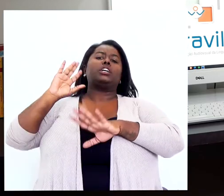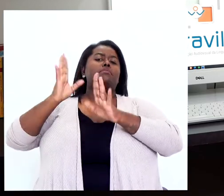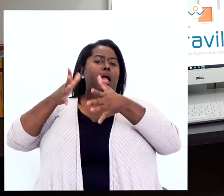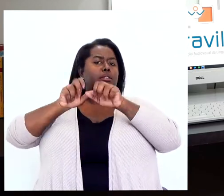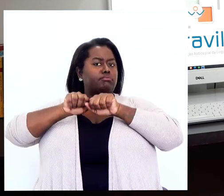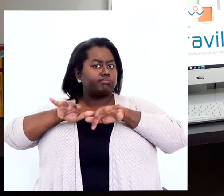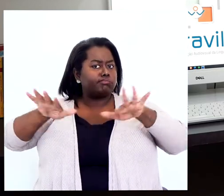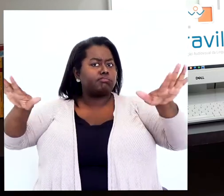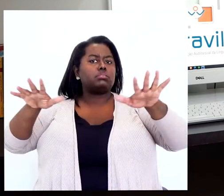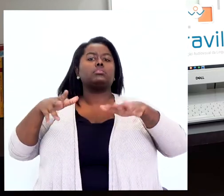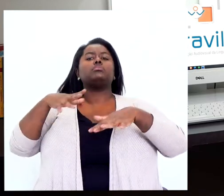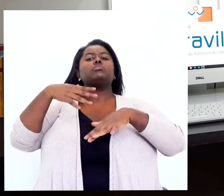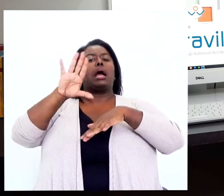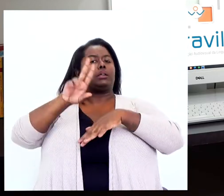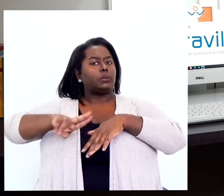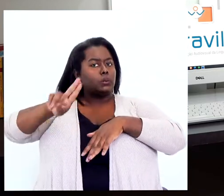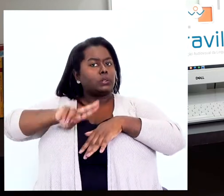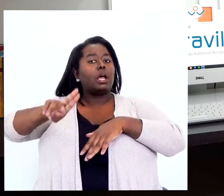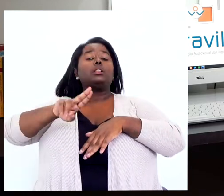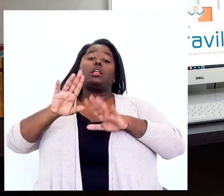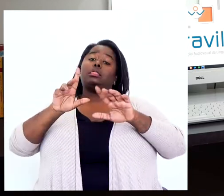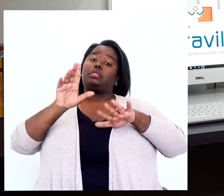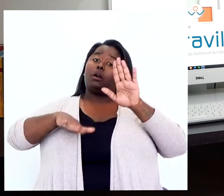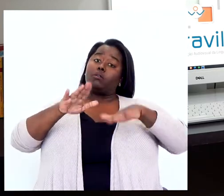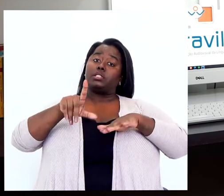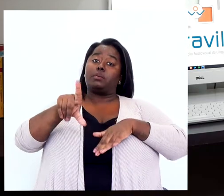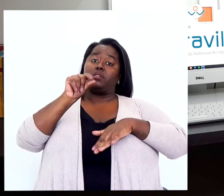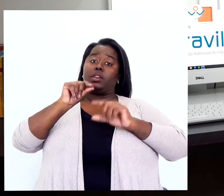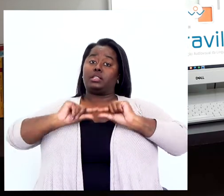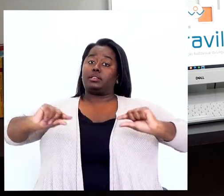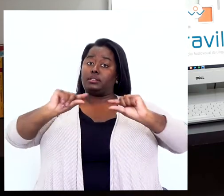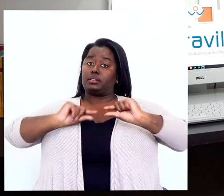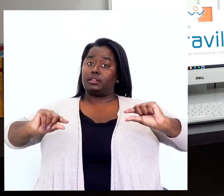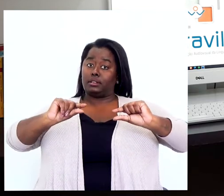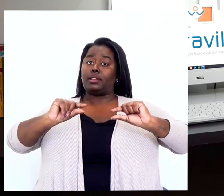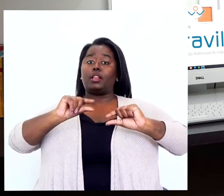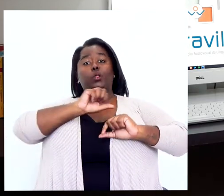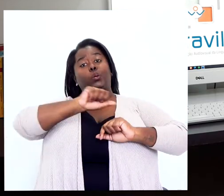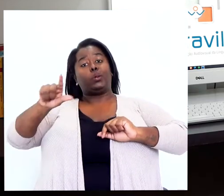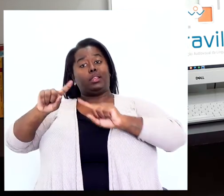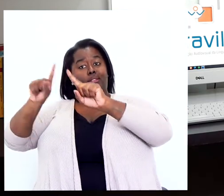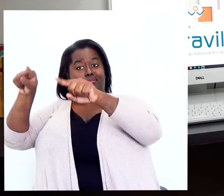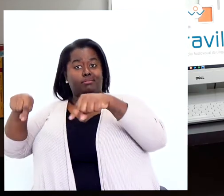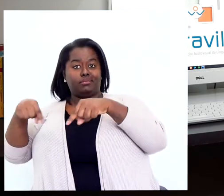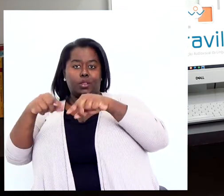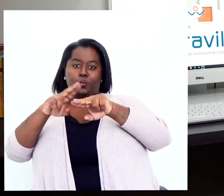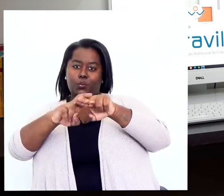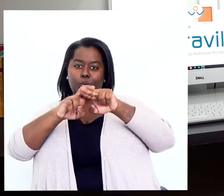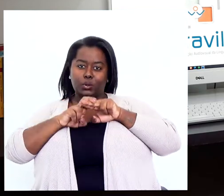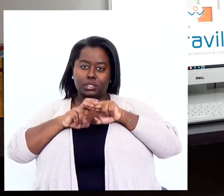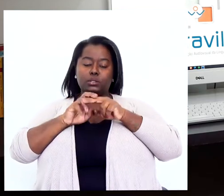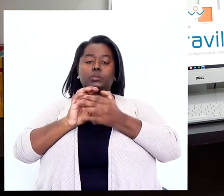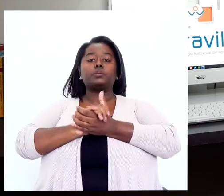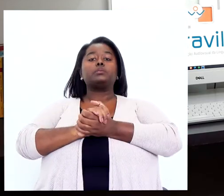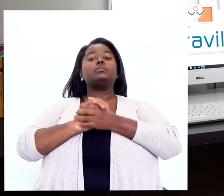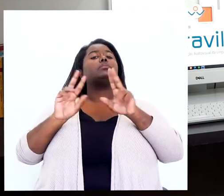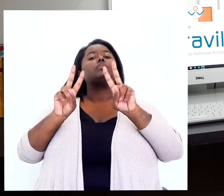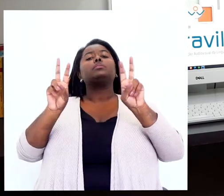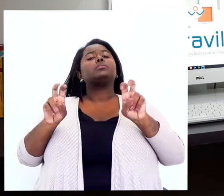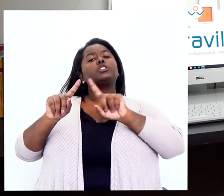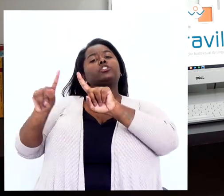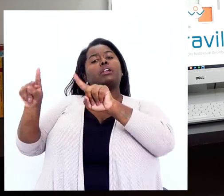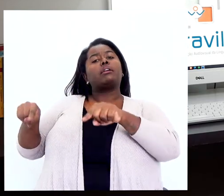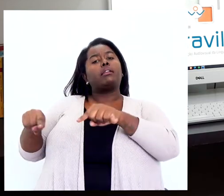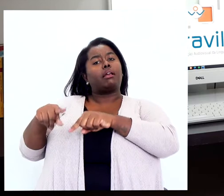e ser um recurso já muito utilizado, então talvez a preferência se dá pela recorrência do uso de legenda. Em relação às